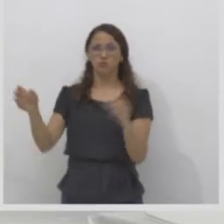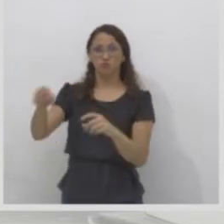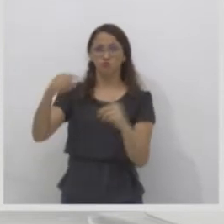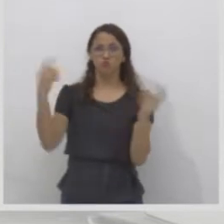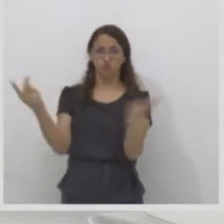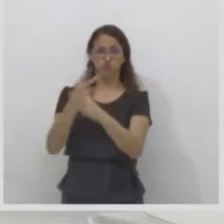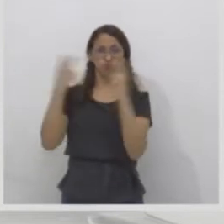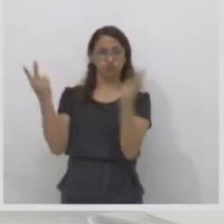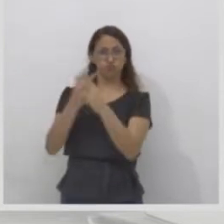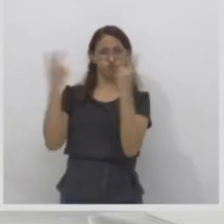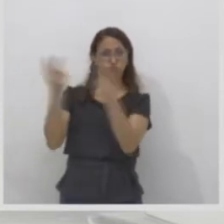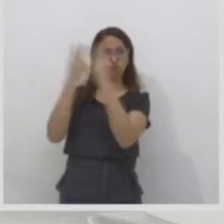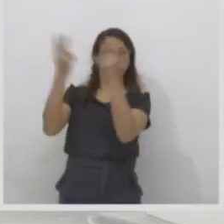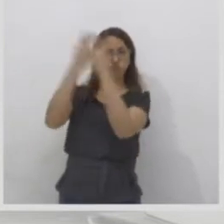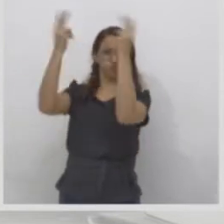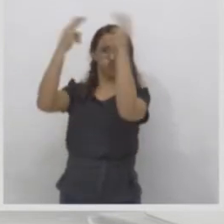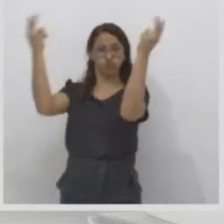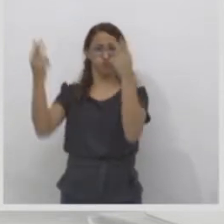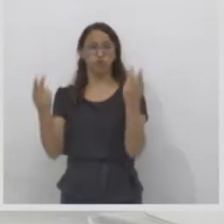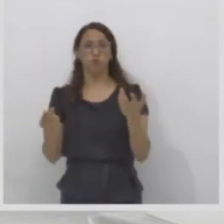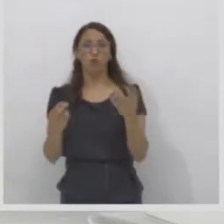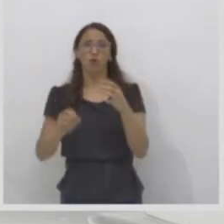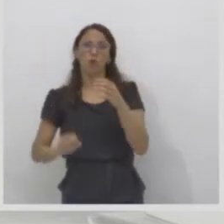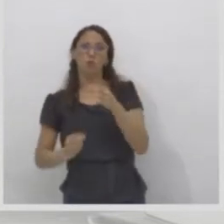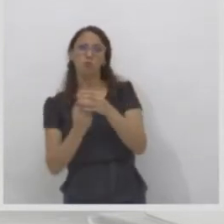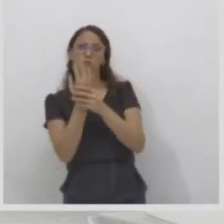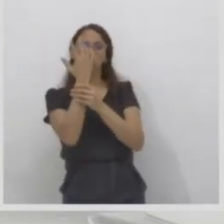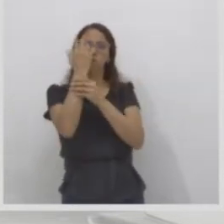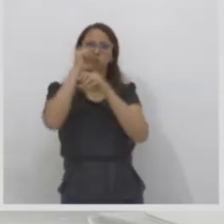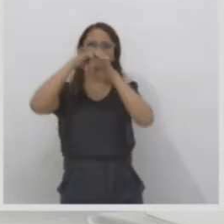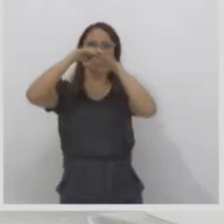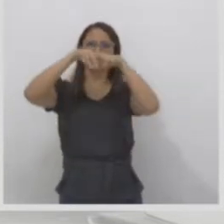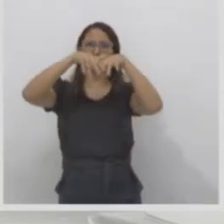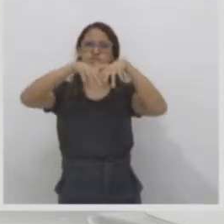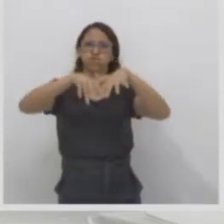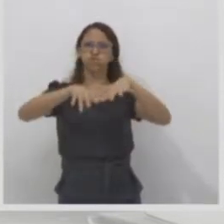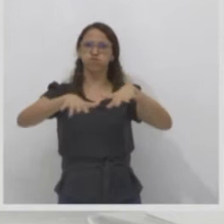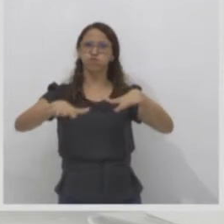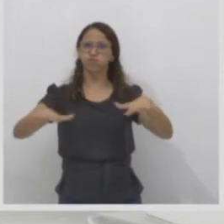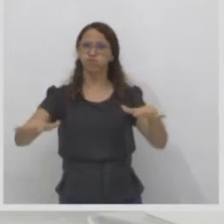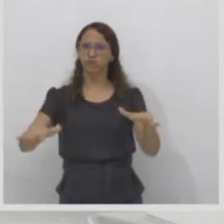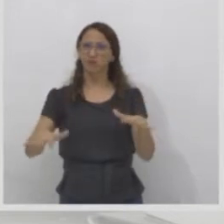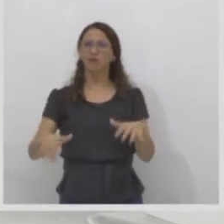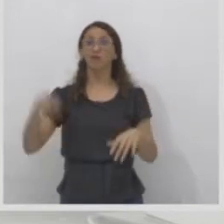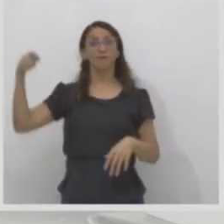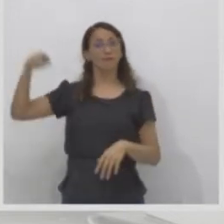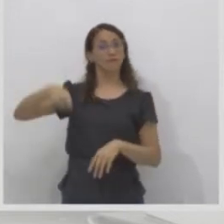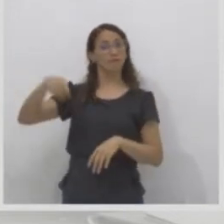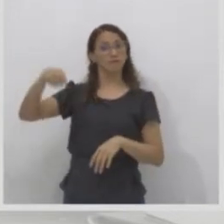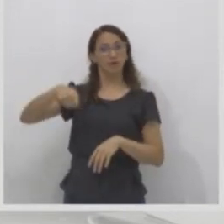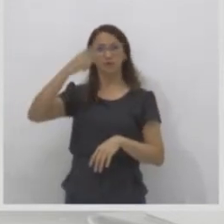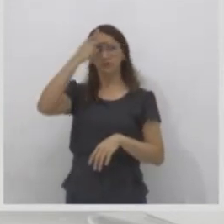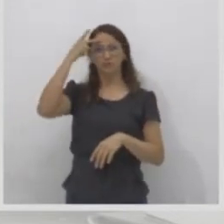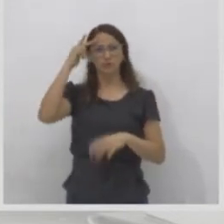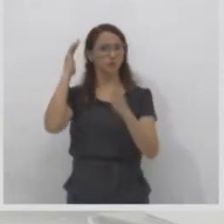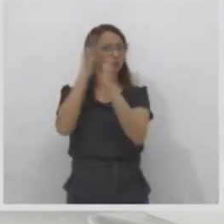força as pessoas a saírem do seu espaço. Uma enchente, uma seca, um deslizamento.